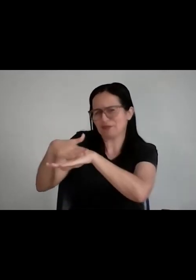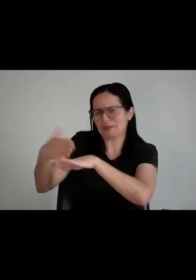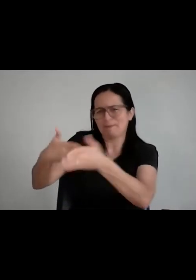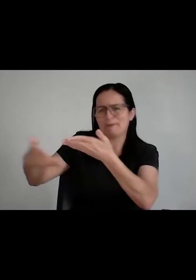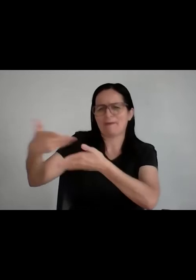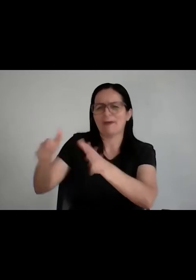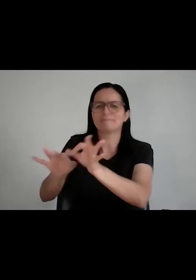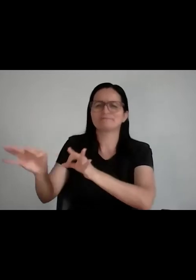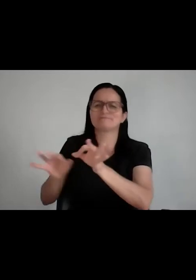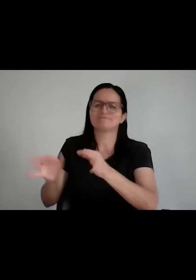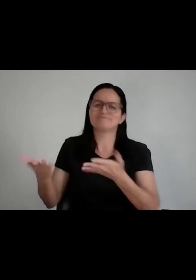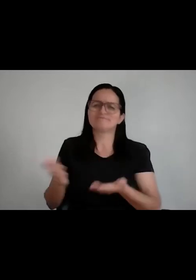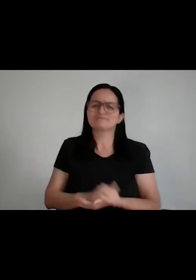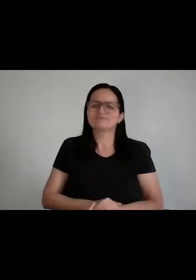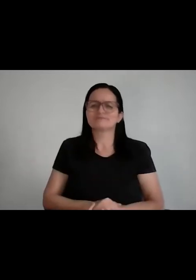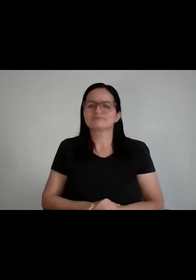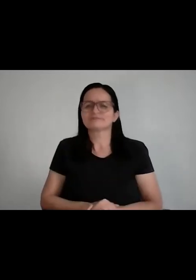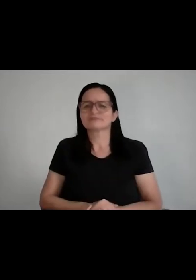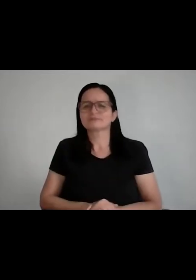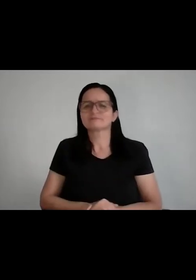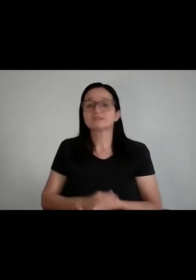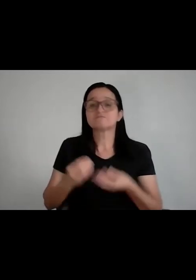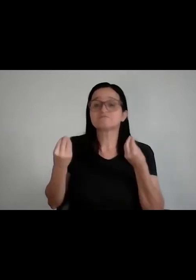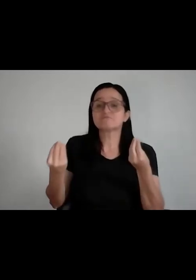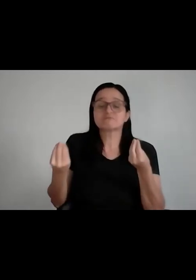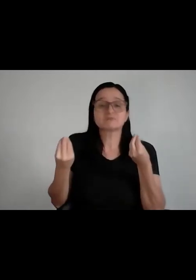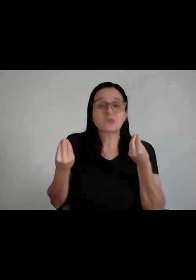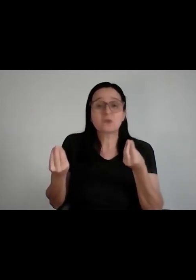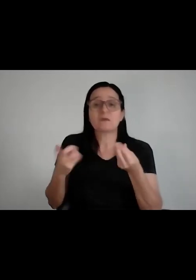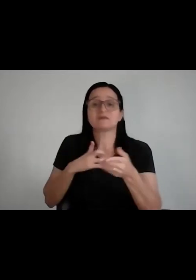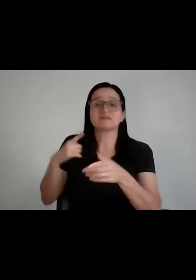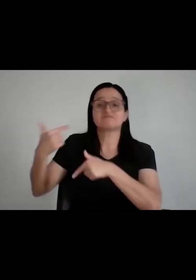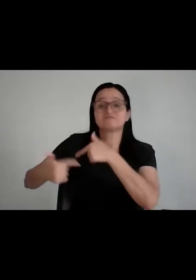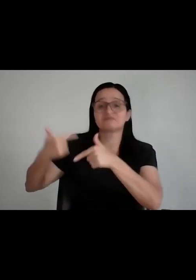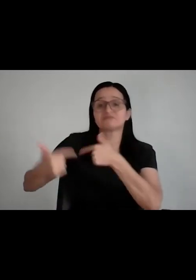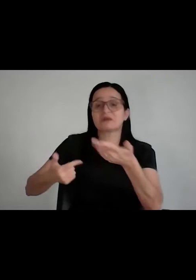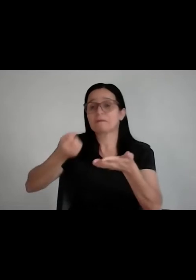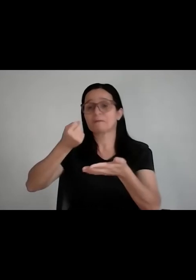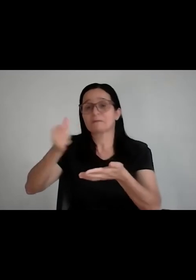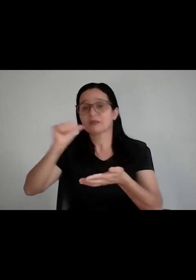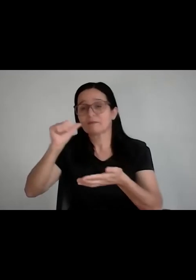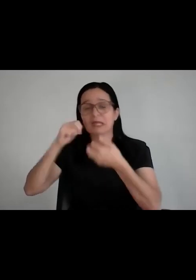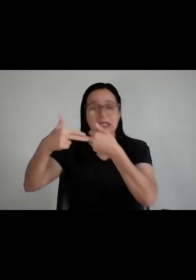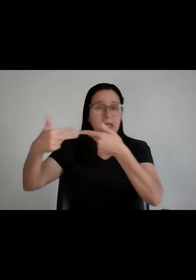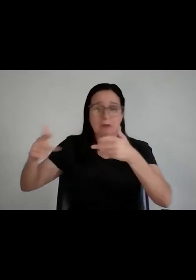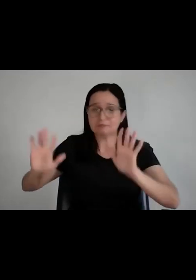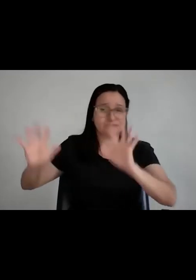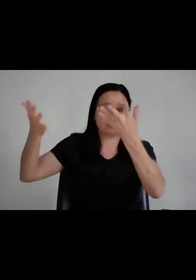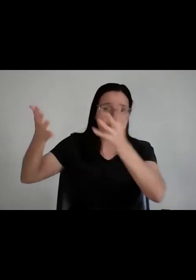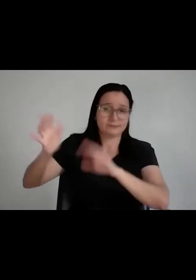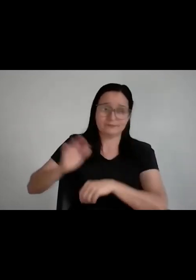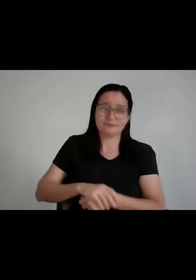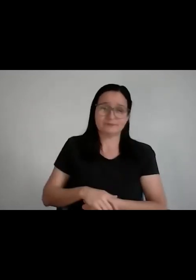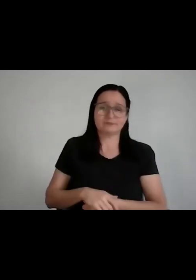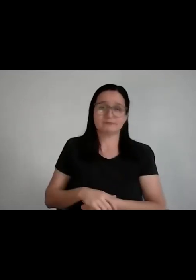tem que negociar com o fornecedor de bebida, de sei lá, o vai rolar no evento, então é segurança,